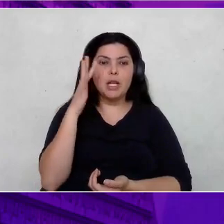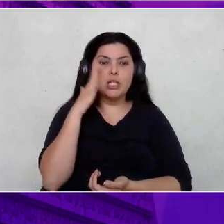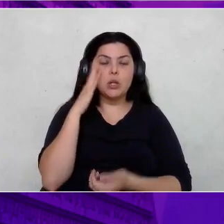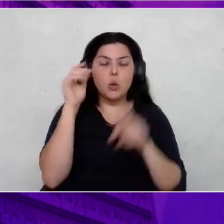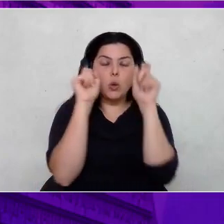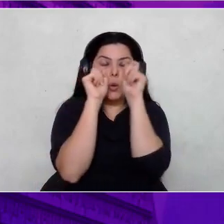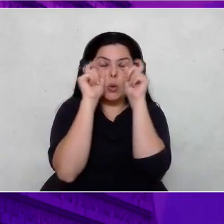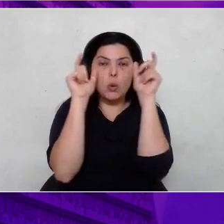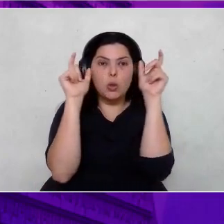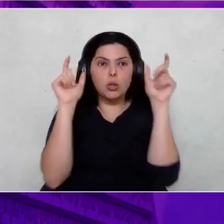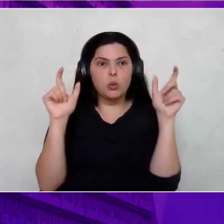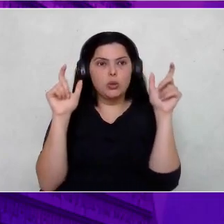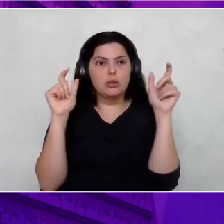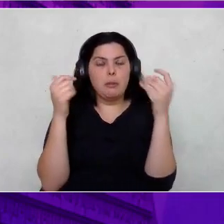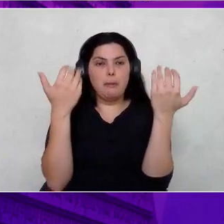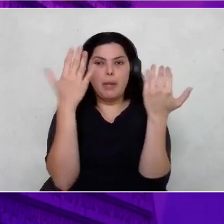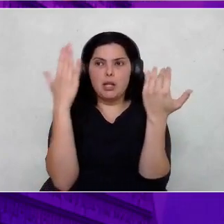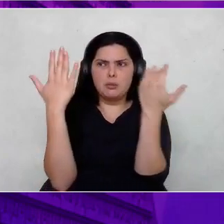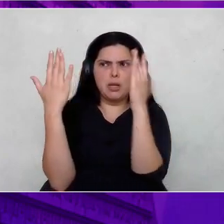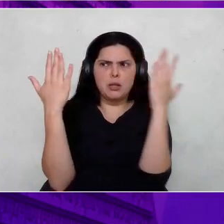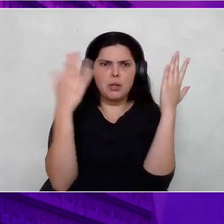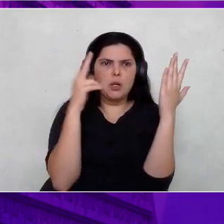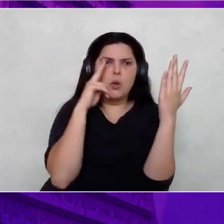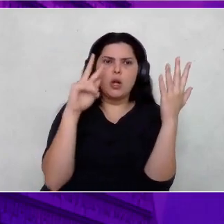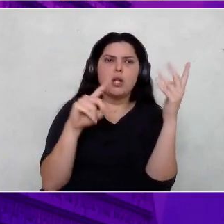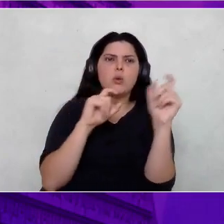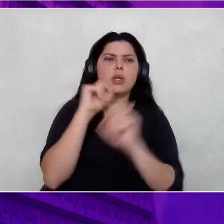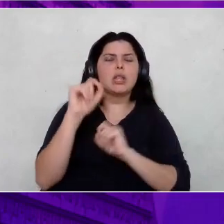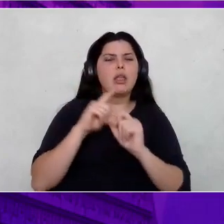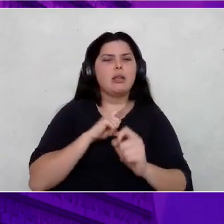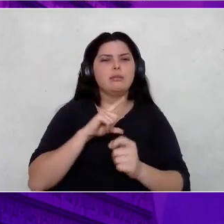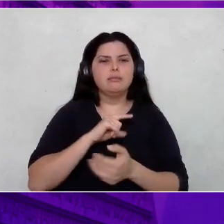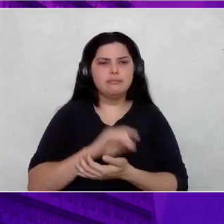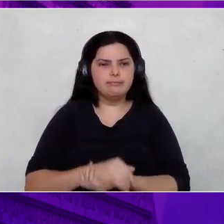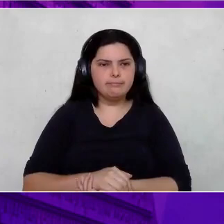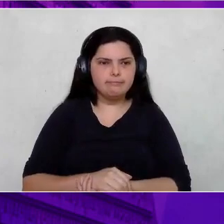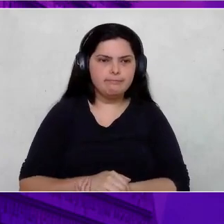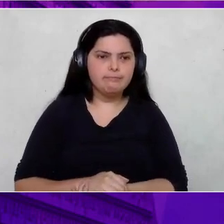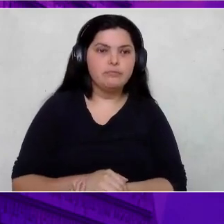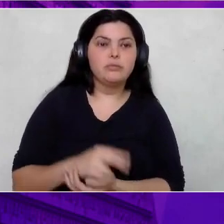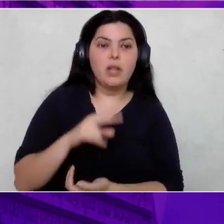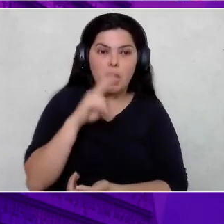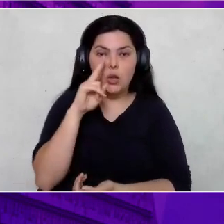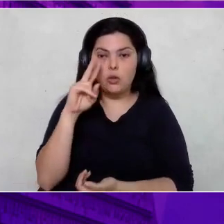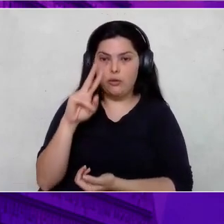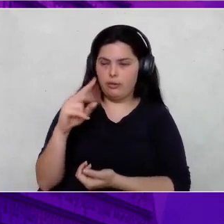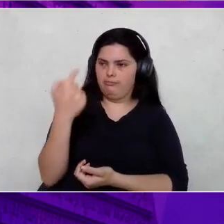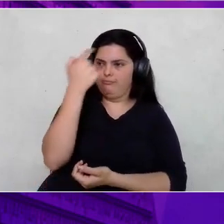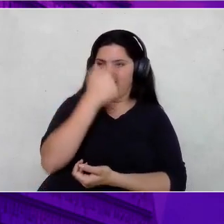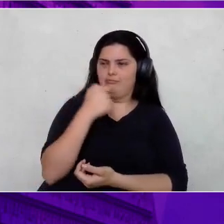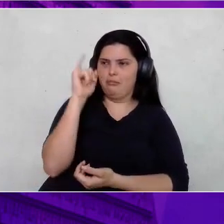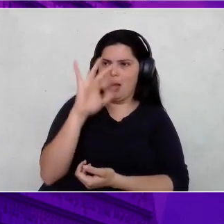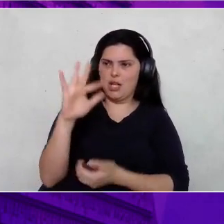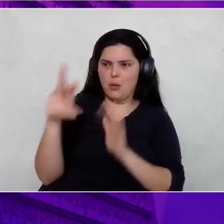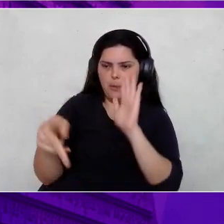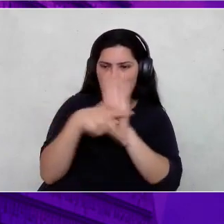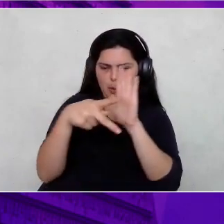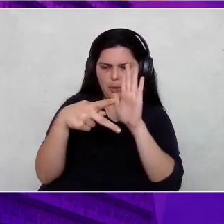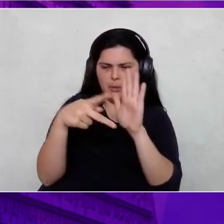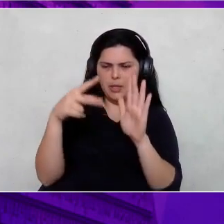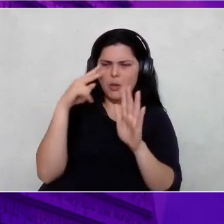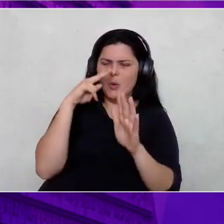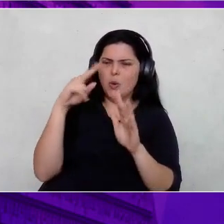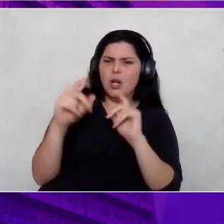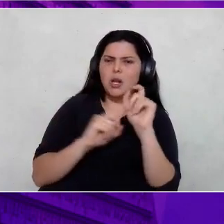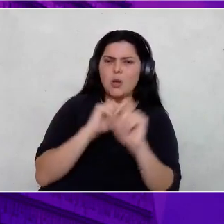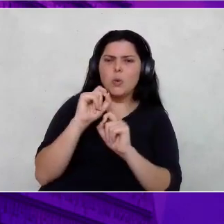repleto de espelhos. Você olha para o lado, o que você vê? Você vê o Danilo. Perfeito. Mas quando você olha para o Danilo, qual que é o Danilo que você vê?